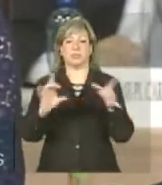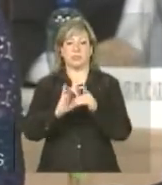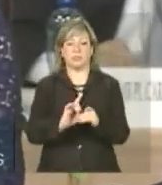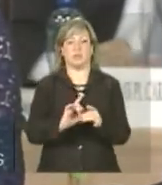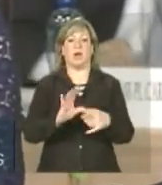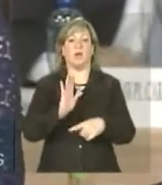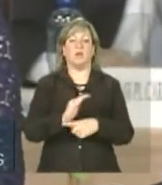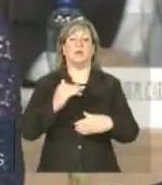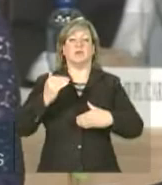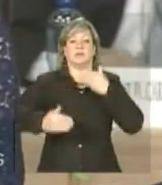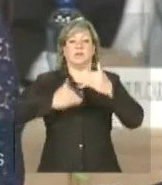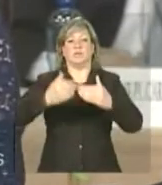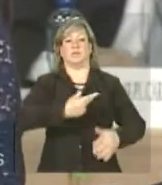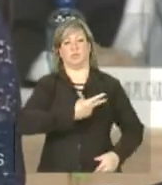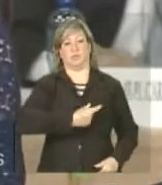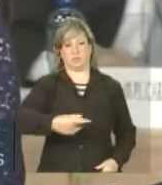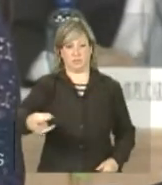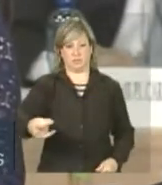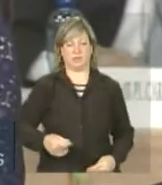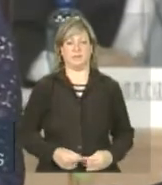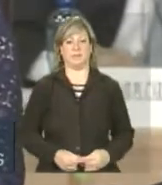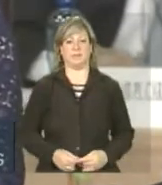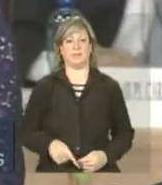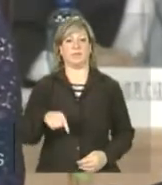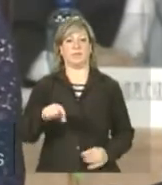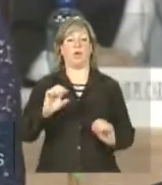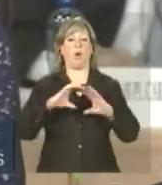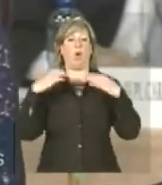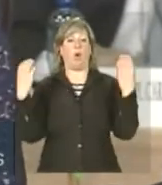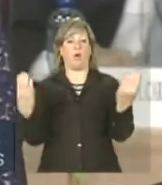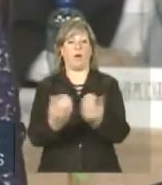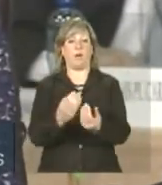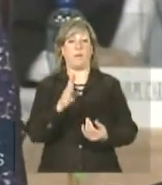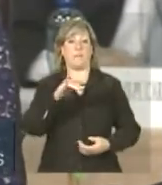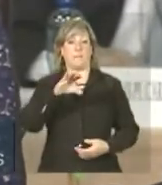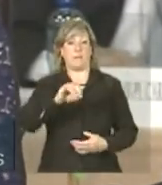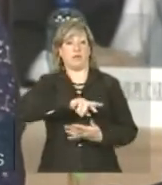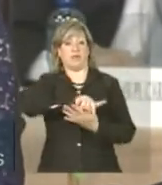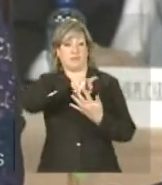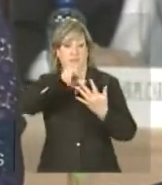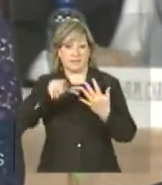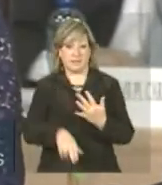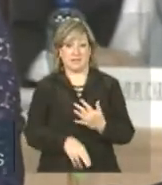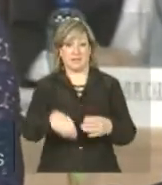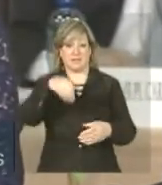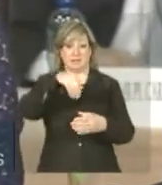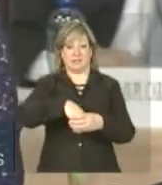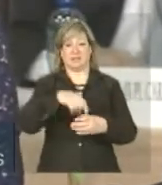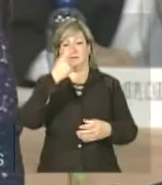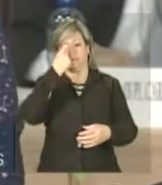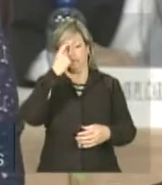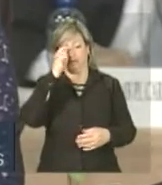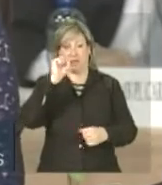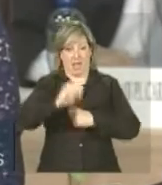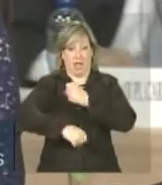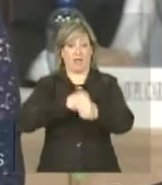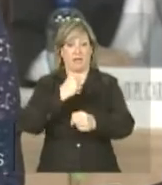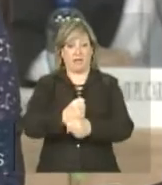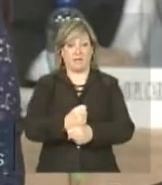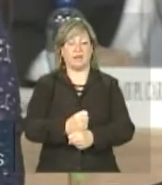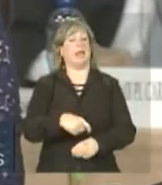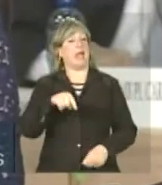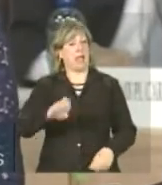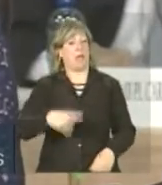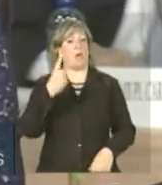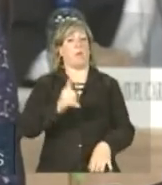desenvolvimento sustentável. A conferência da biodiversidade na Índia, no ano que vem, é um